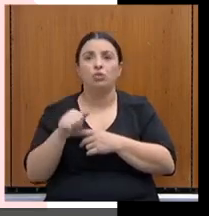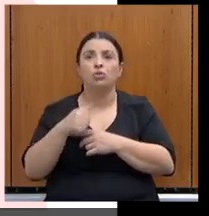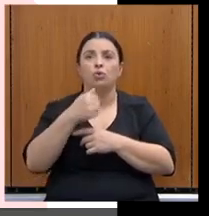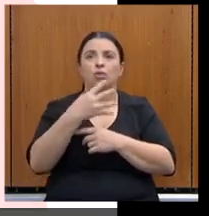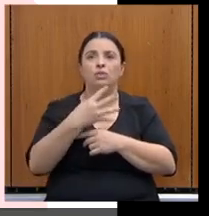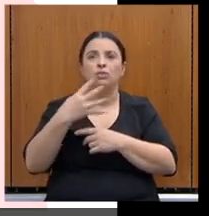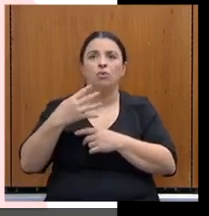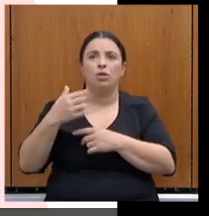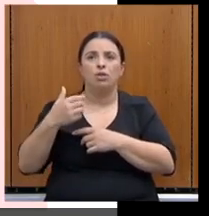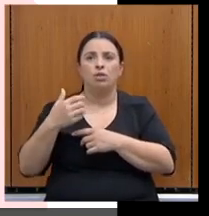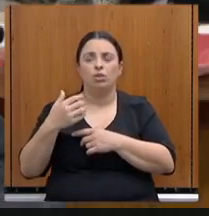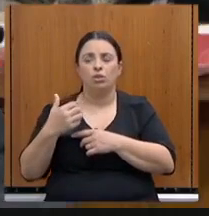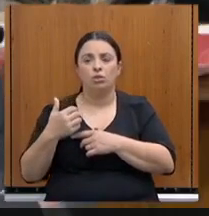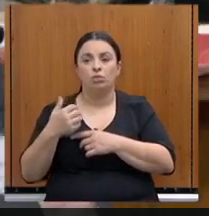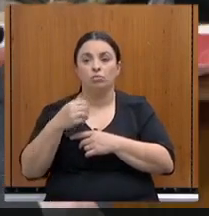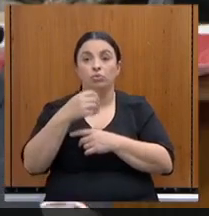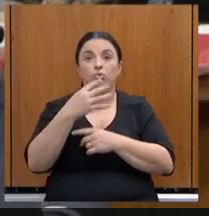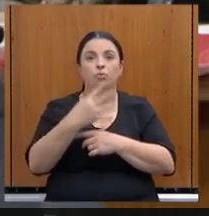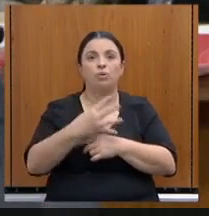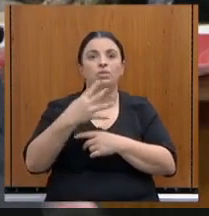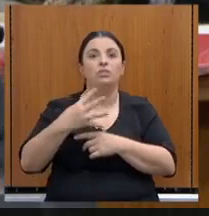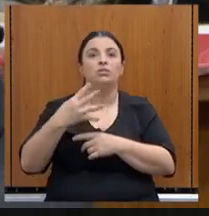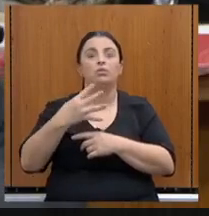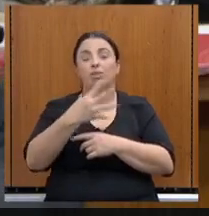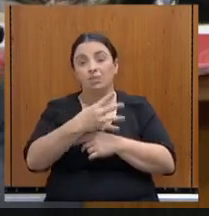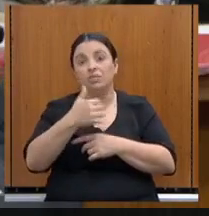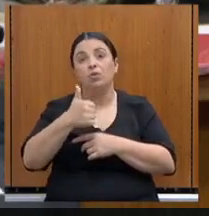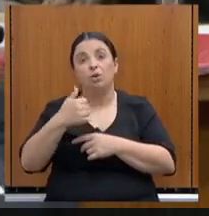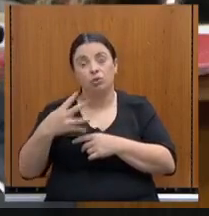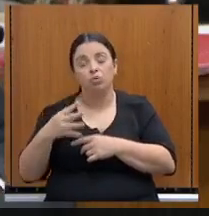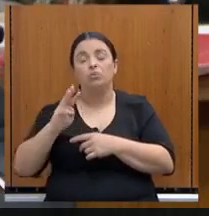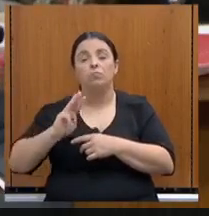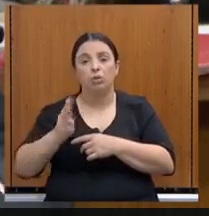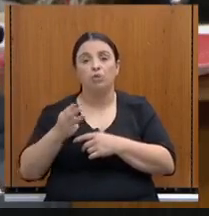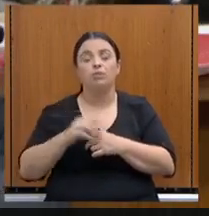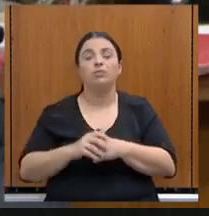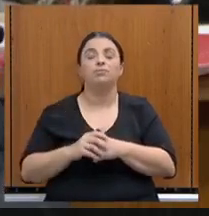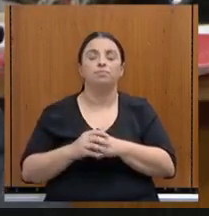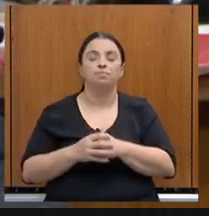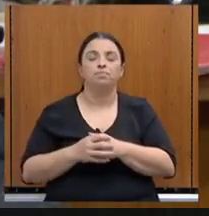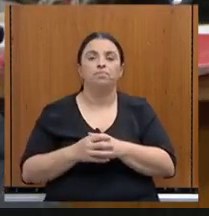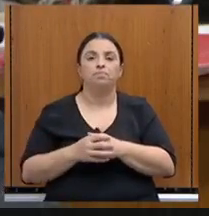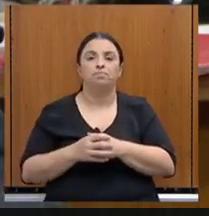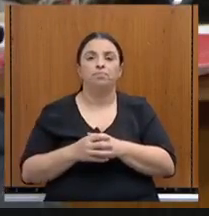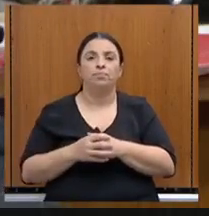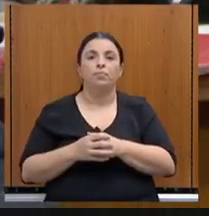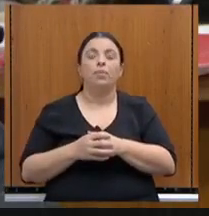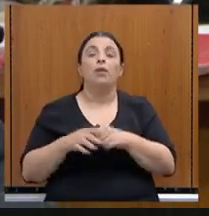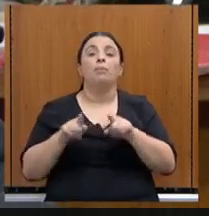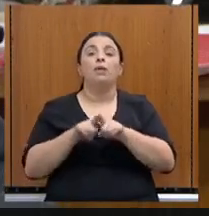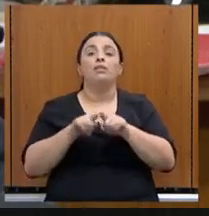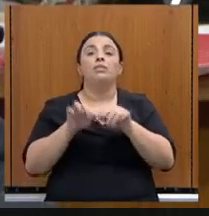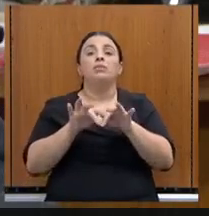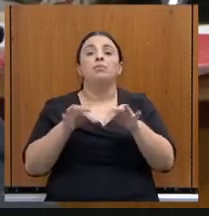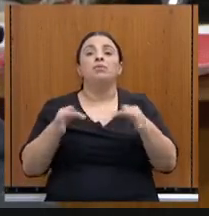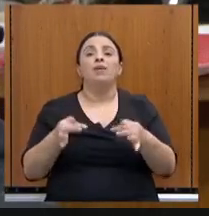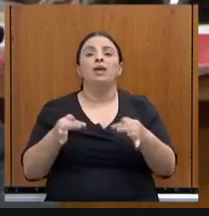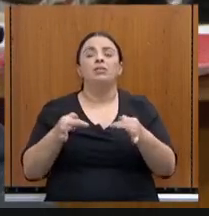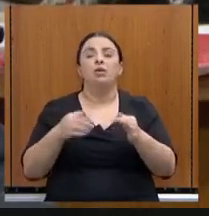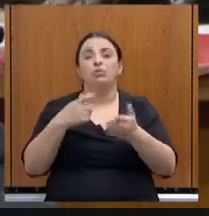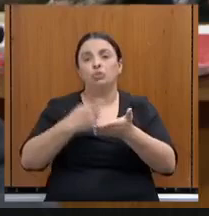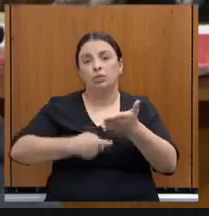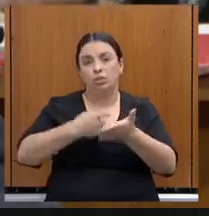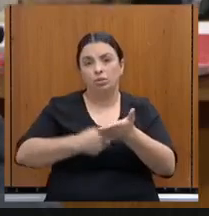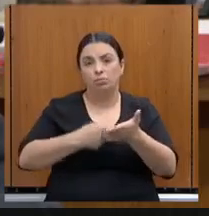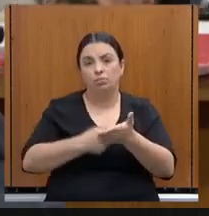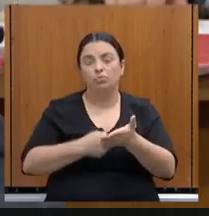um total de 957 milhões. Ainda dentro da simplificação tributária, a